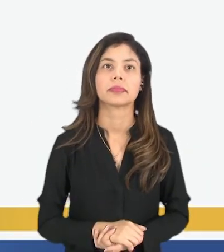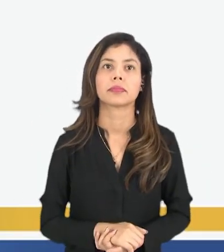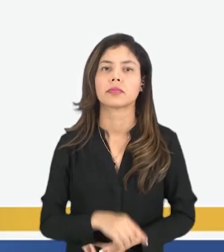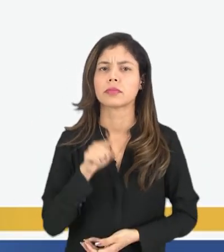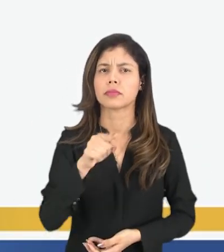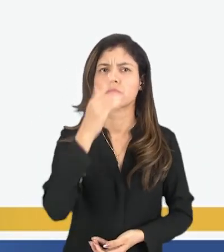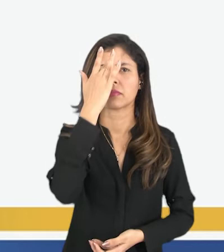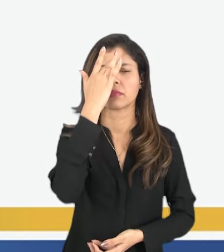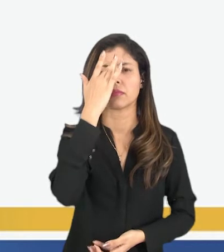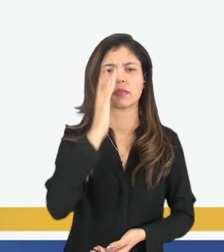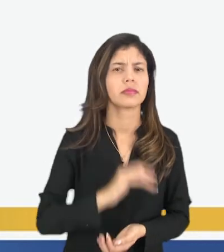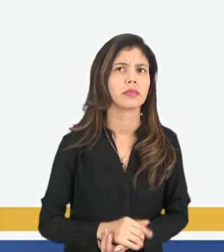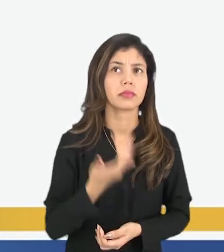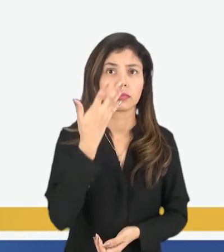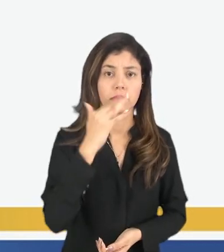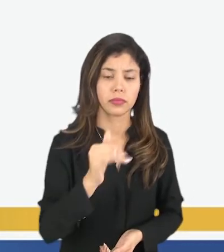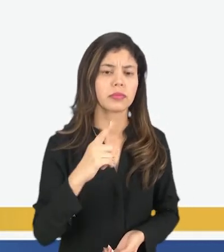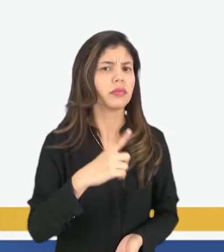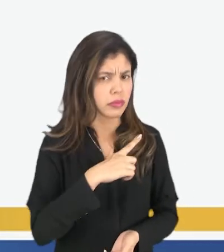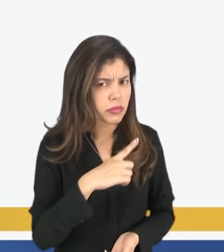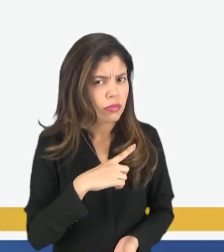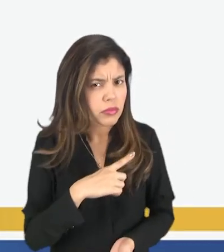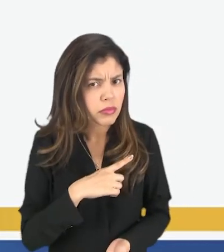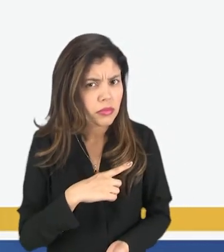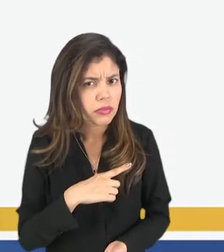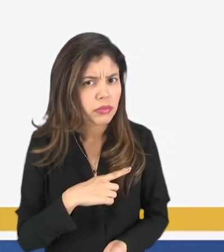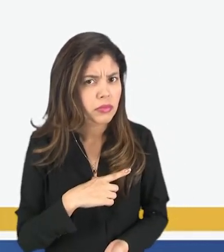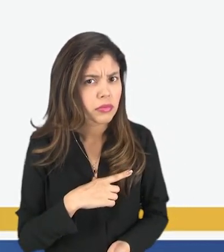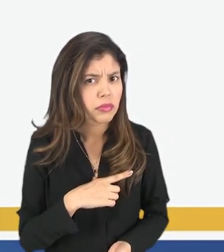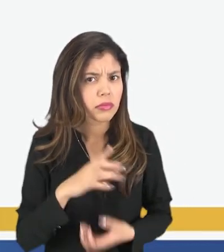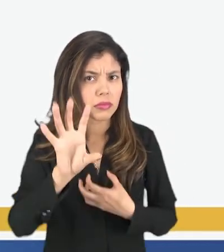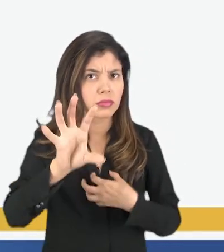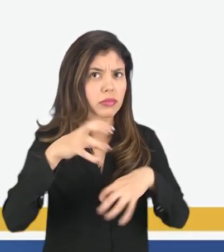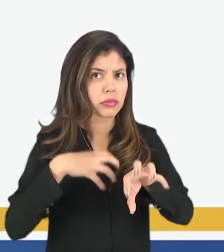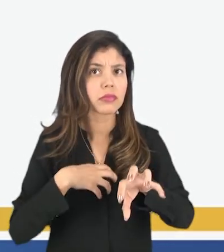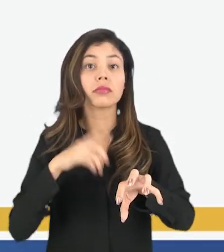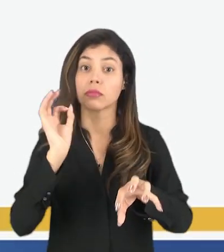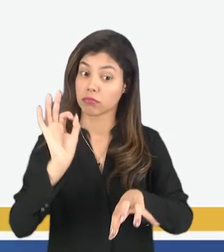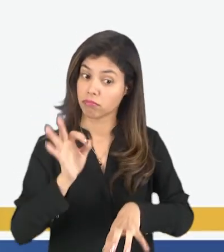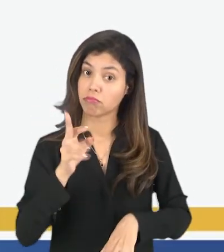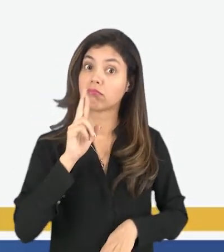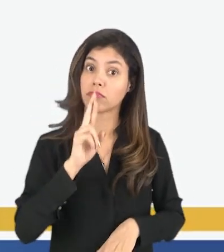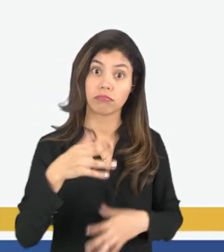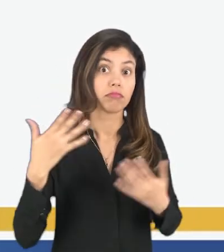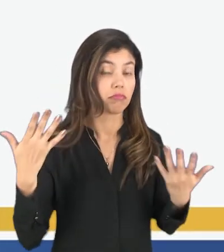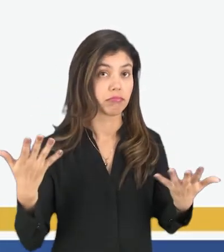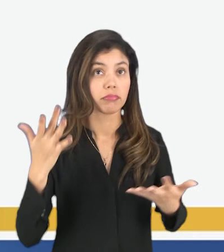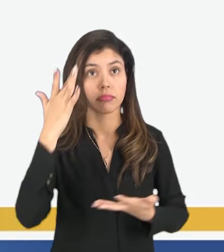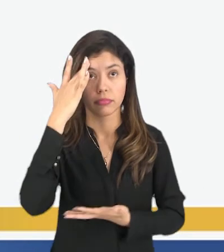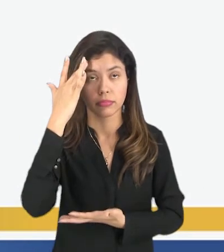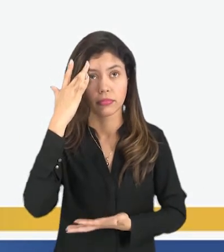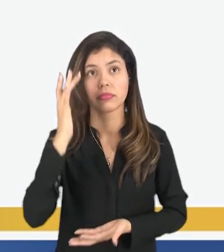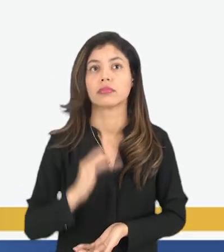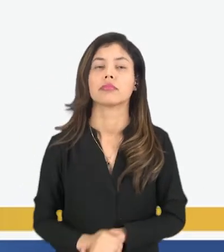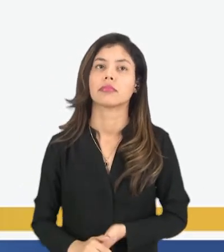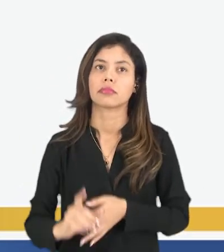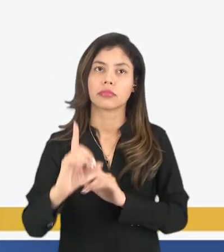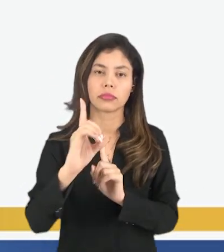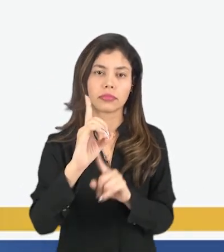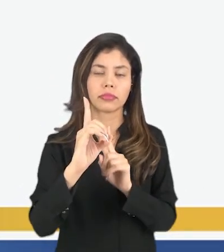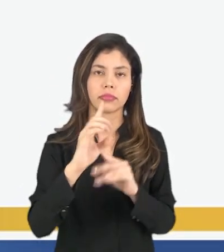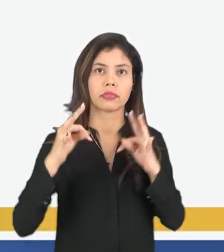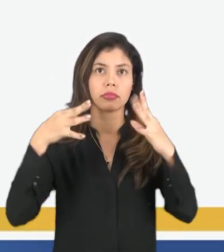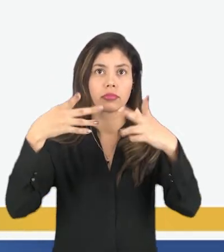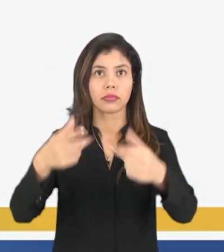que é que vocês acham? Que aquelas crianças estão exercendo a empatia? Estou achando que essa a resposta adequada. Letra D.